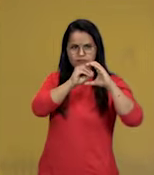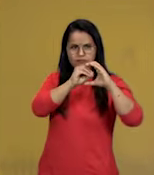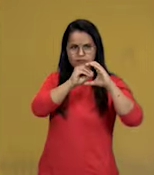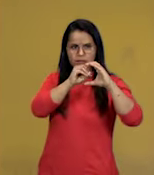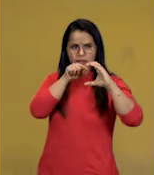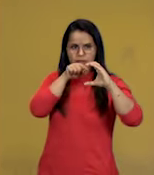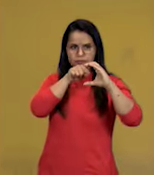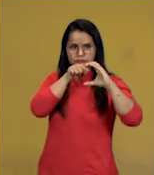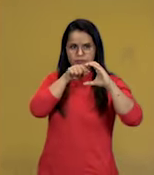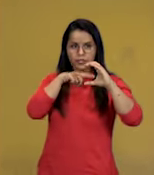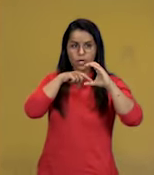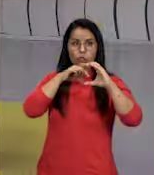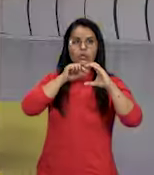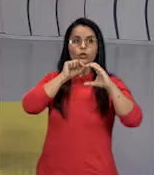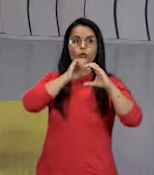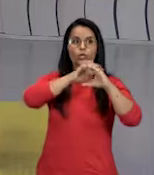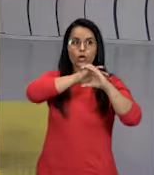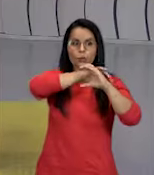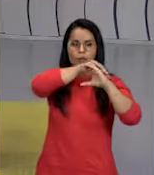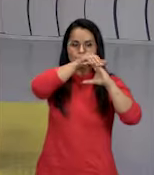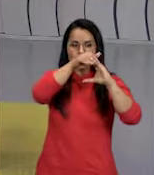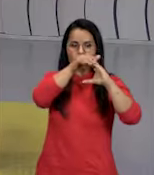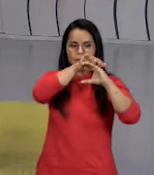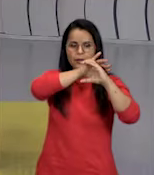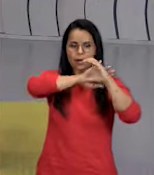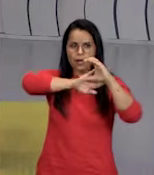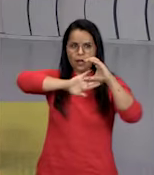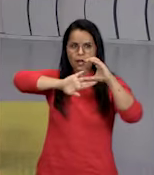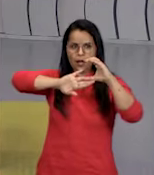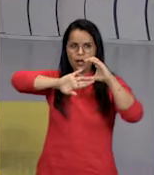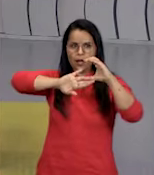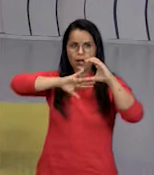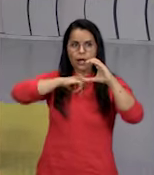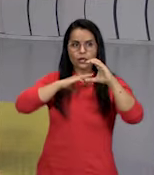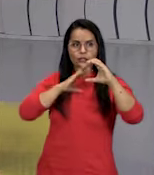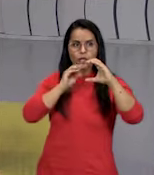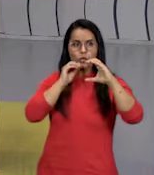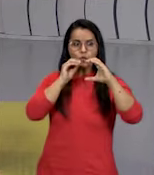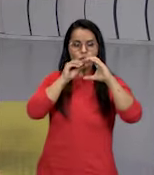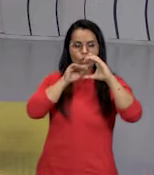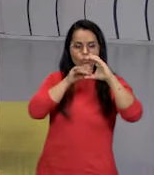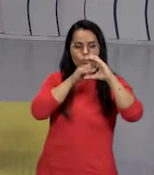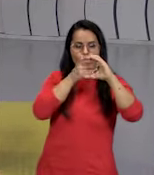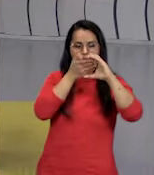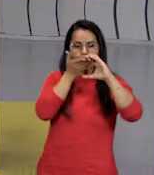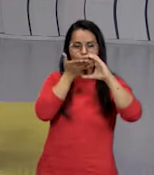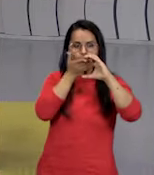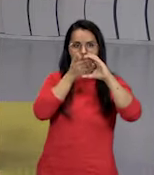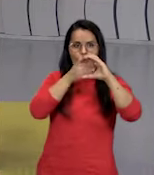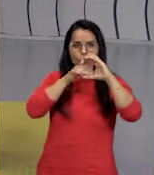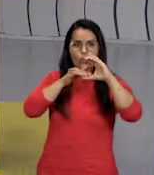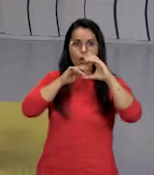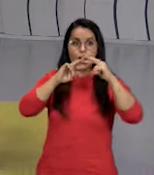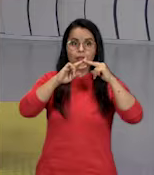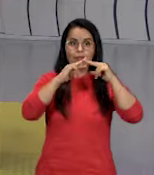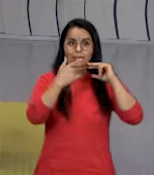ter uma membrana nuclear. E dentro dessa membrana nuclear, eu vou ter o DNA. Que é o material